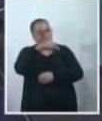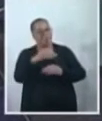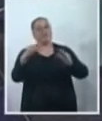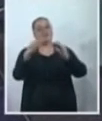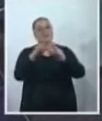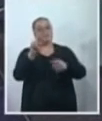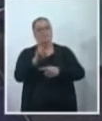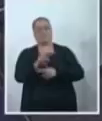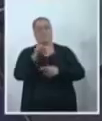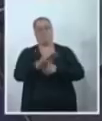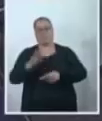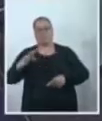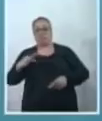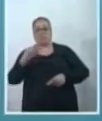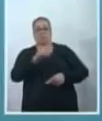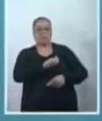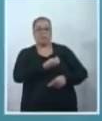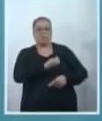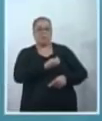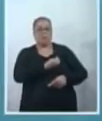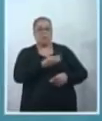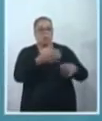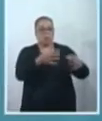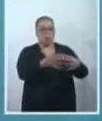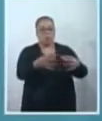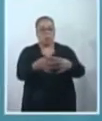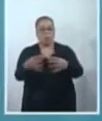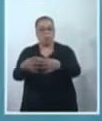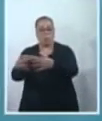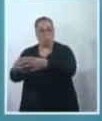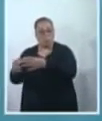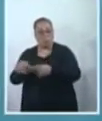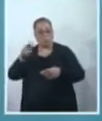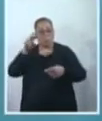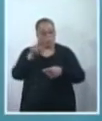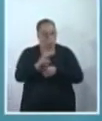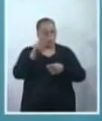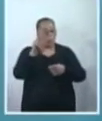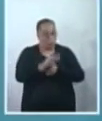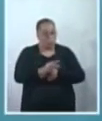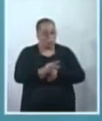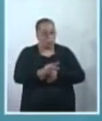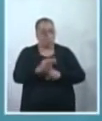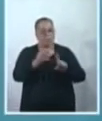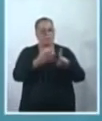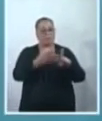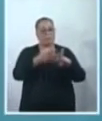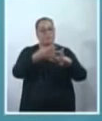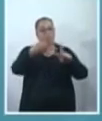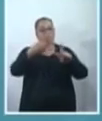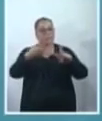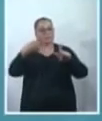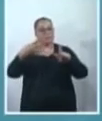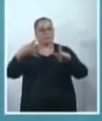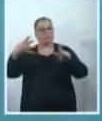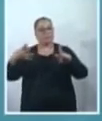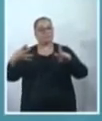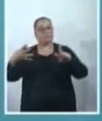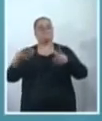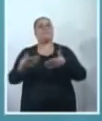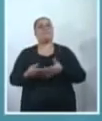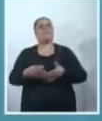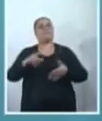Organizar uma rede de proteção às pessoas LGBTQI+, ter